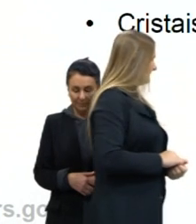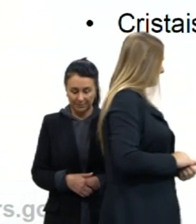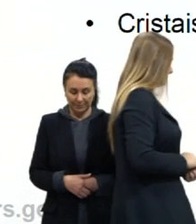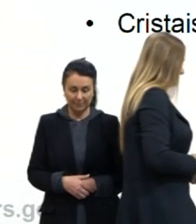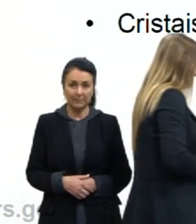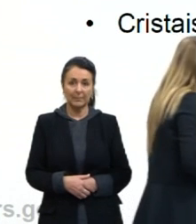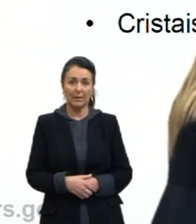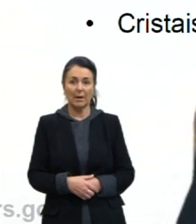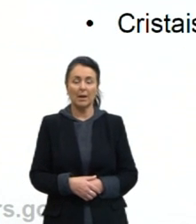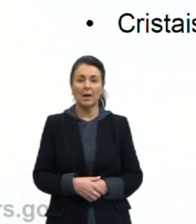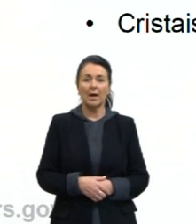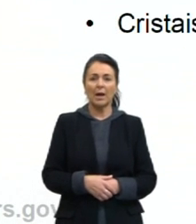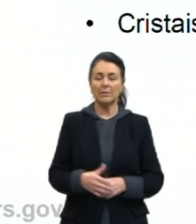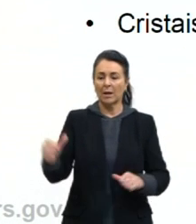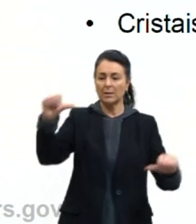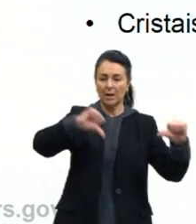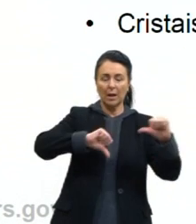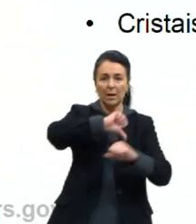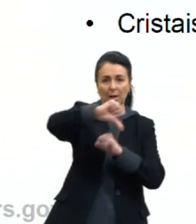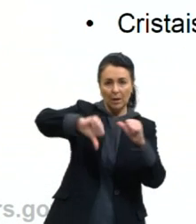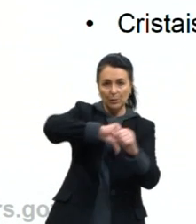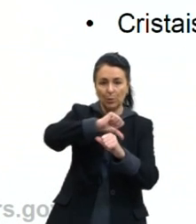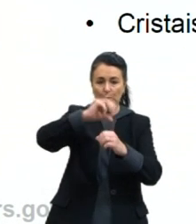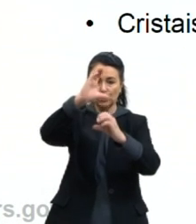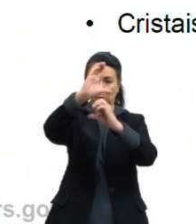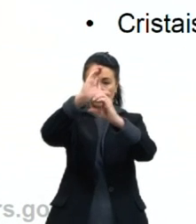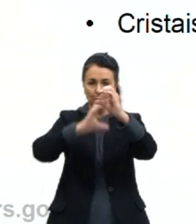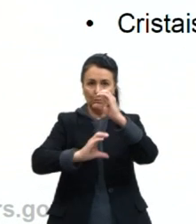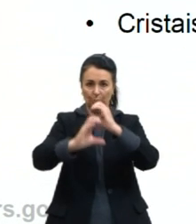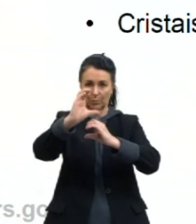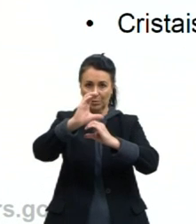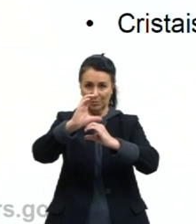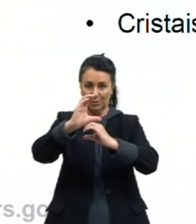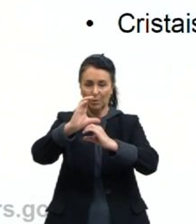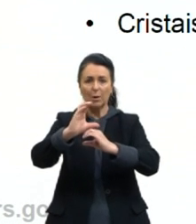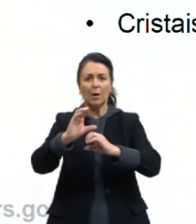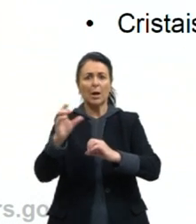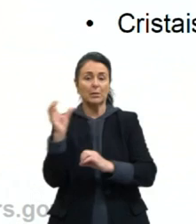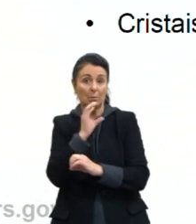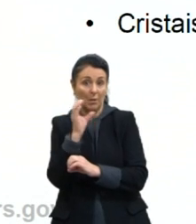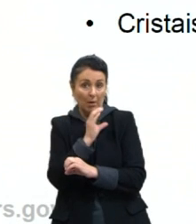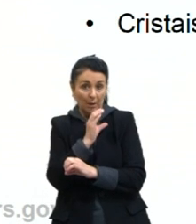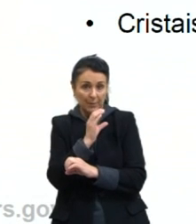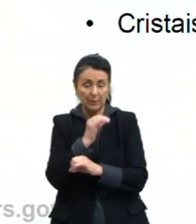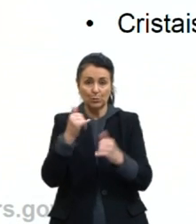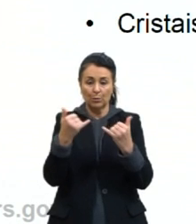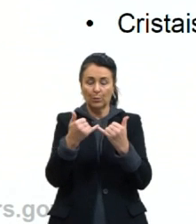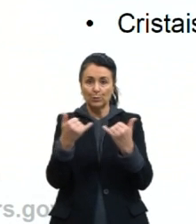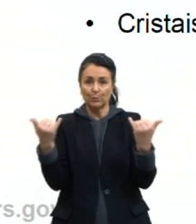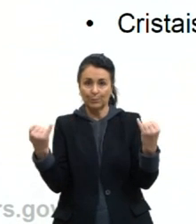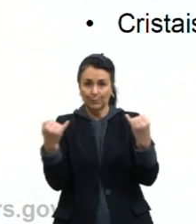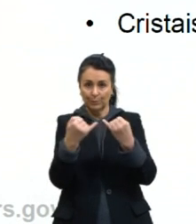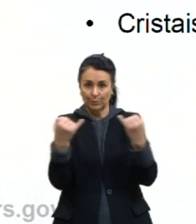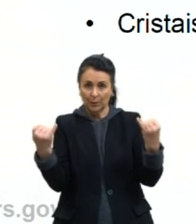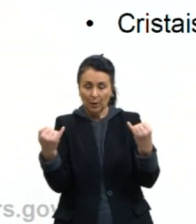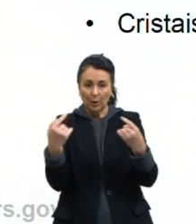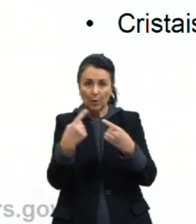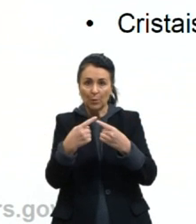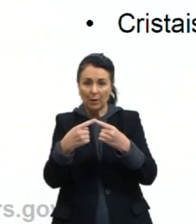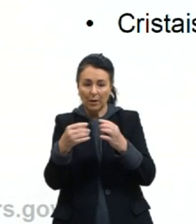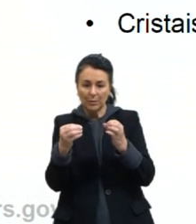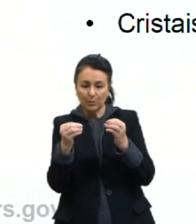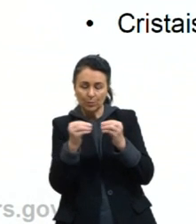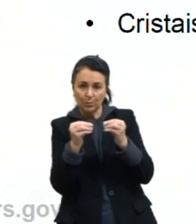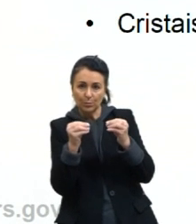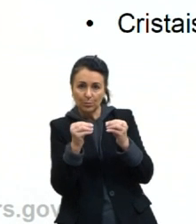Essas reações entre os compostos, elas são rápidas entre os compostos iônicos. Porque basta colisão entre as espécies